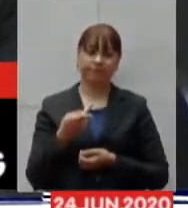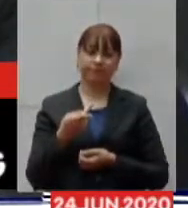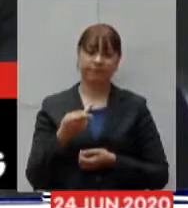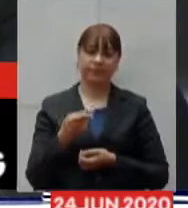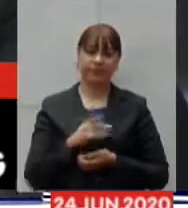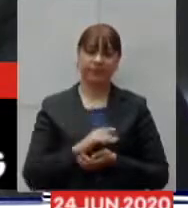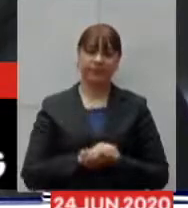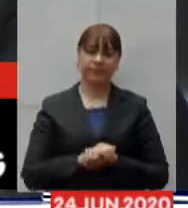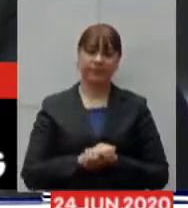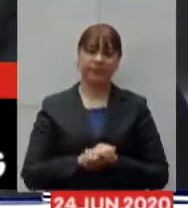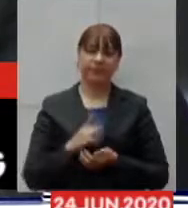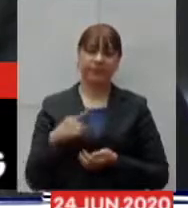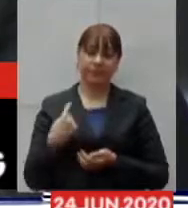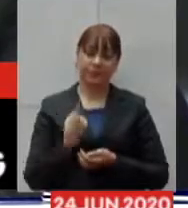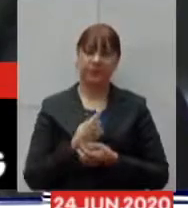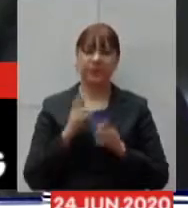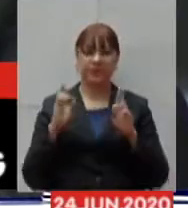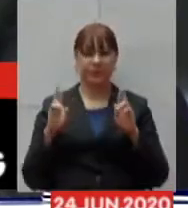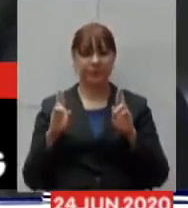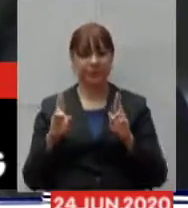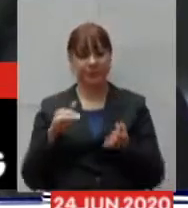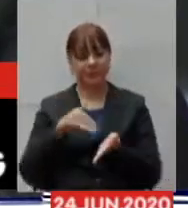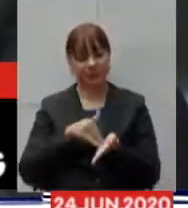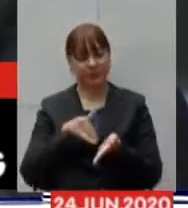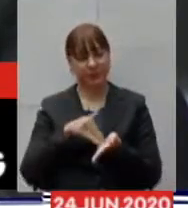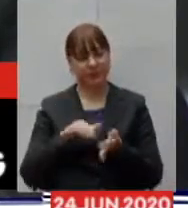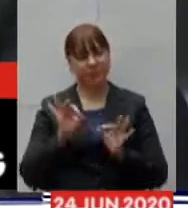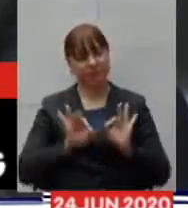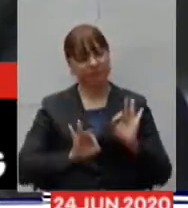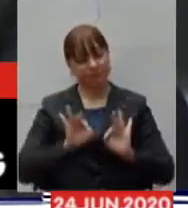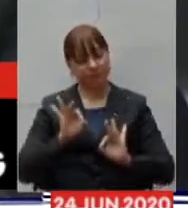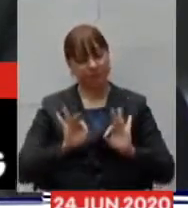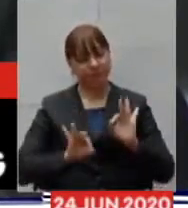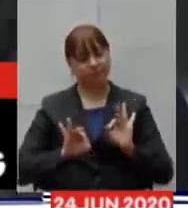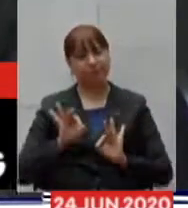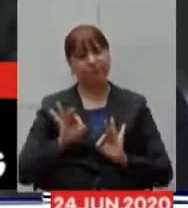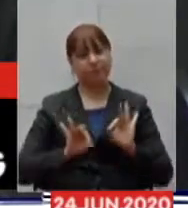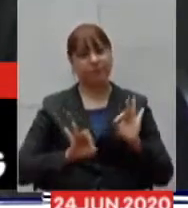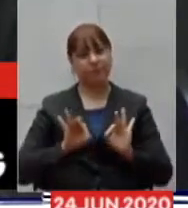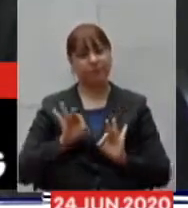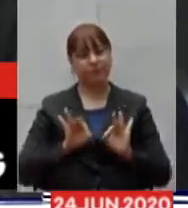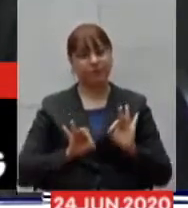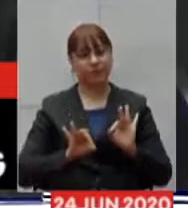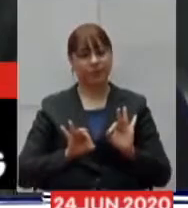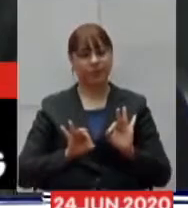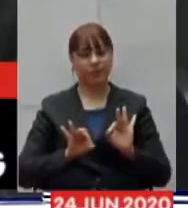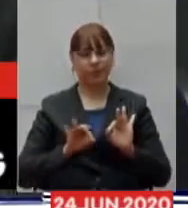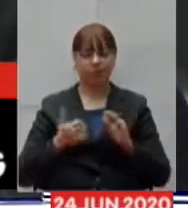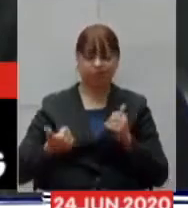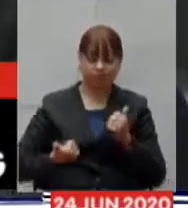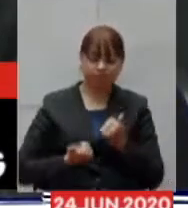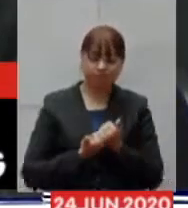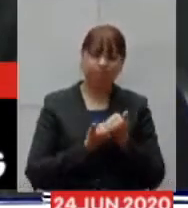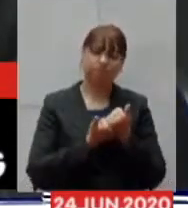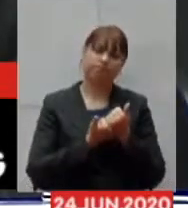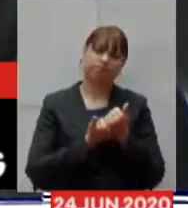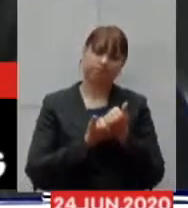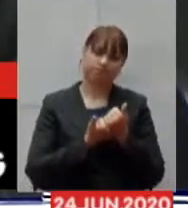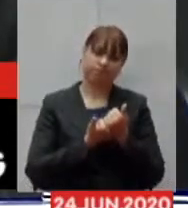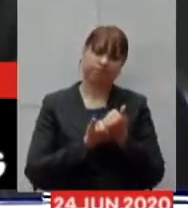nosso na secretaria de planejamento de dar todo o apoio a